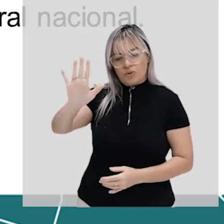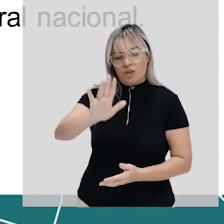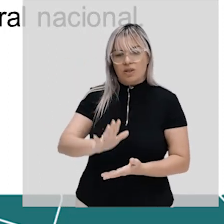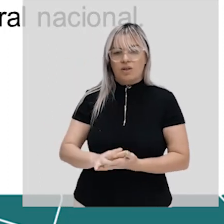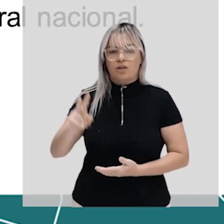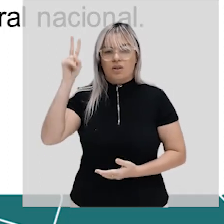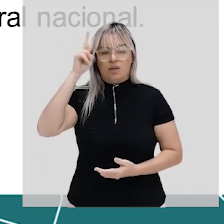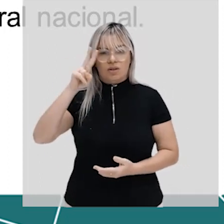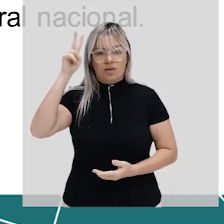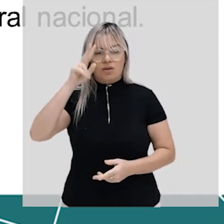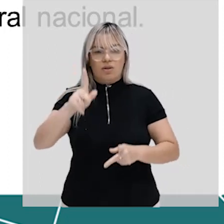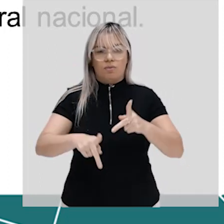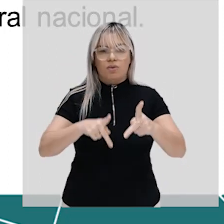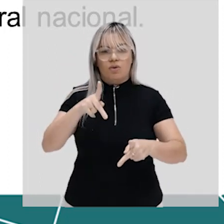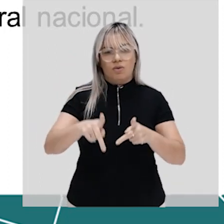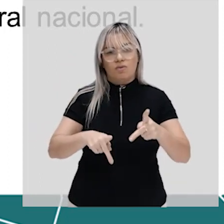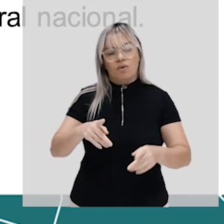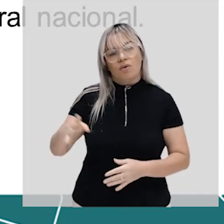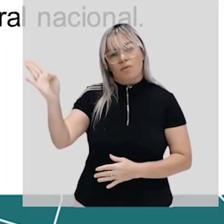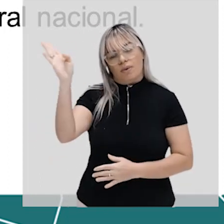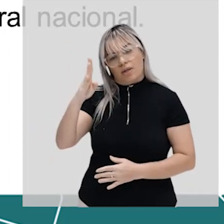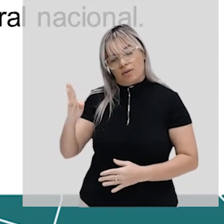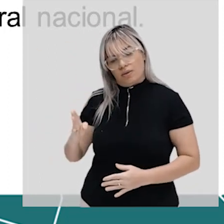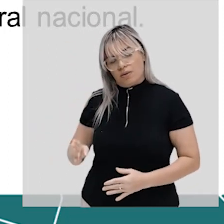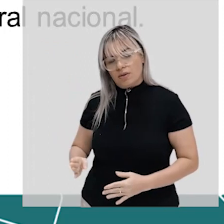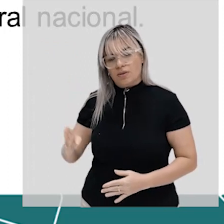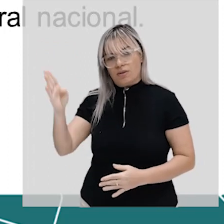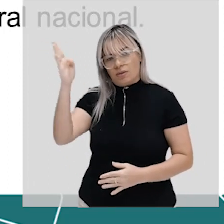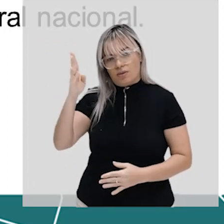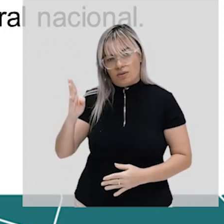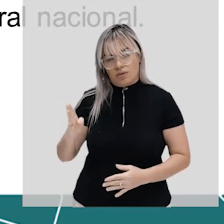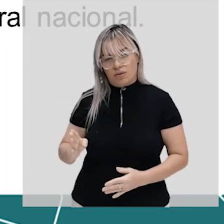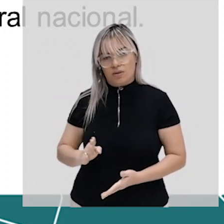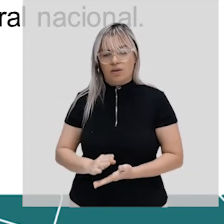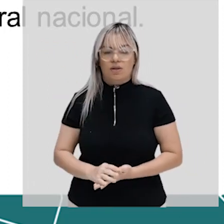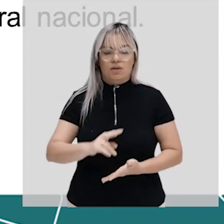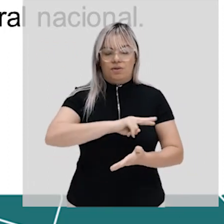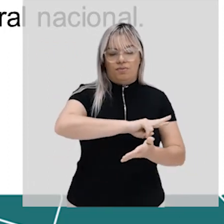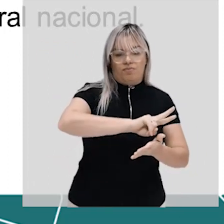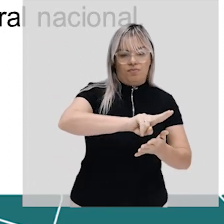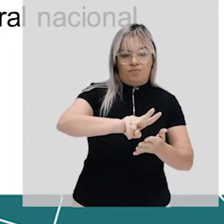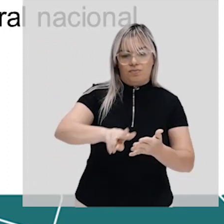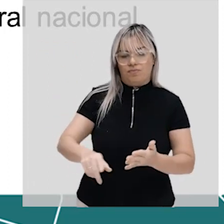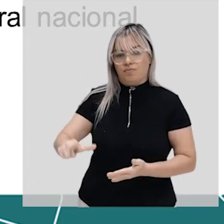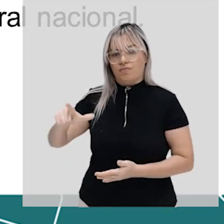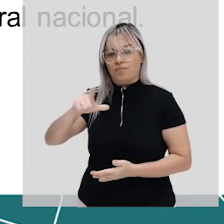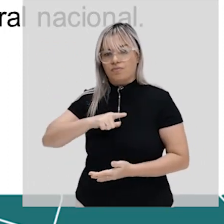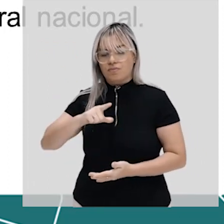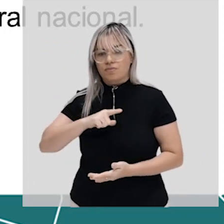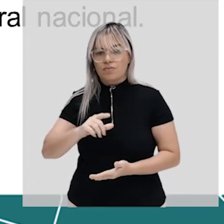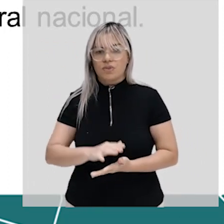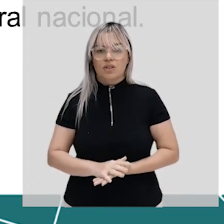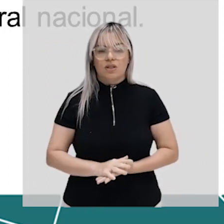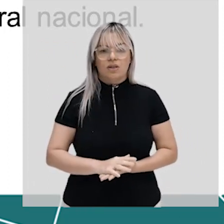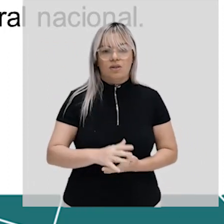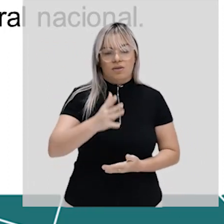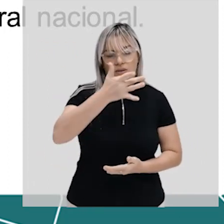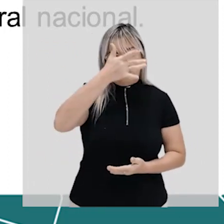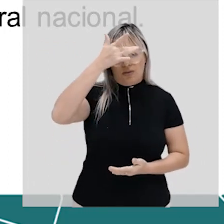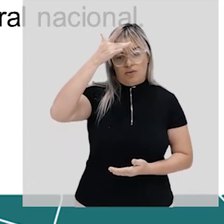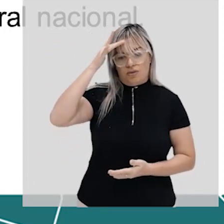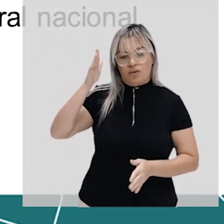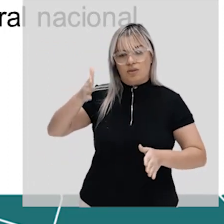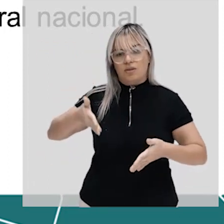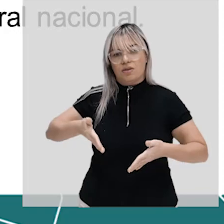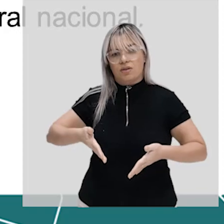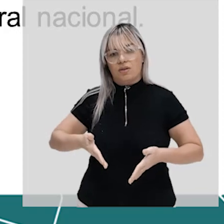brasileiro é um povo muito diversificado existem pessoas que são de ascendência europeia são descendentes